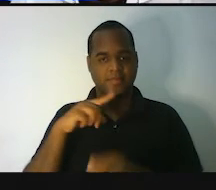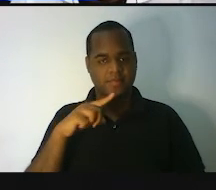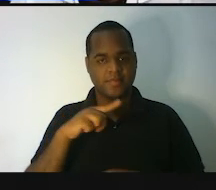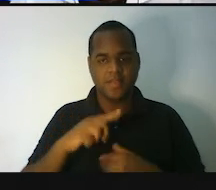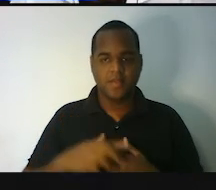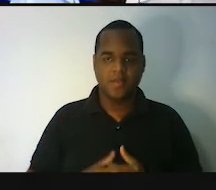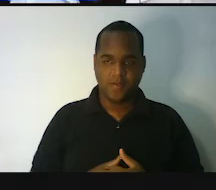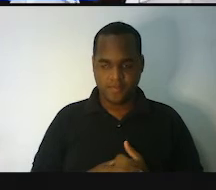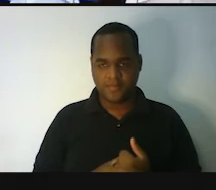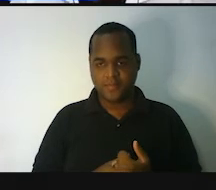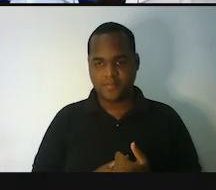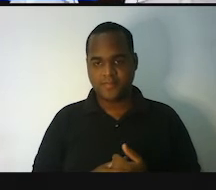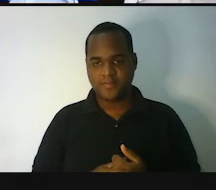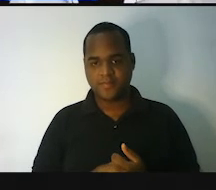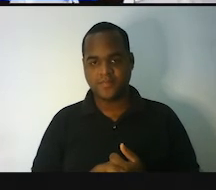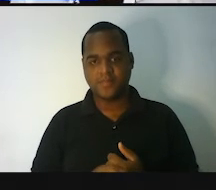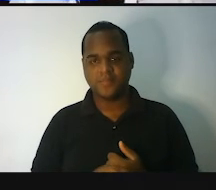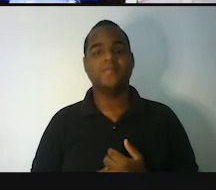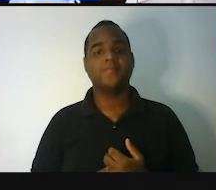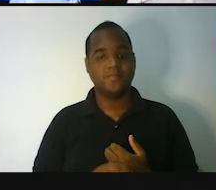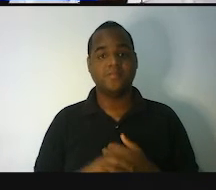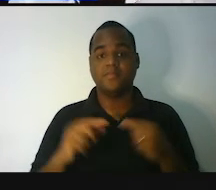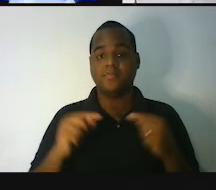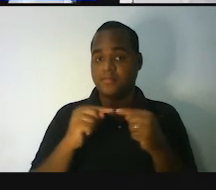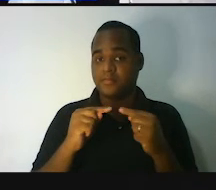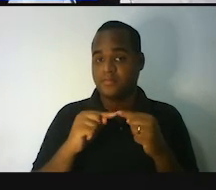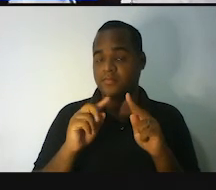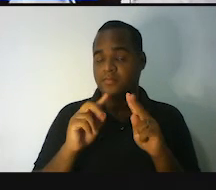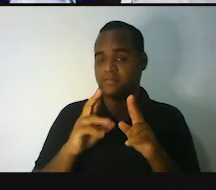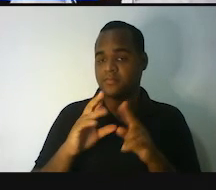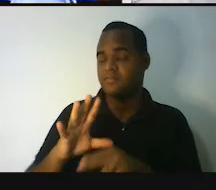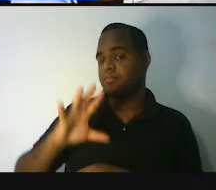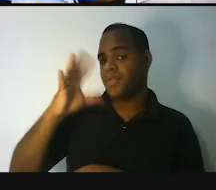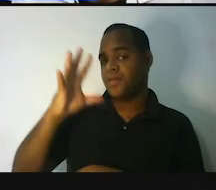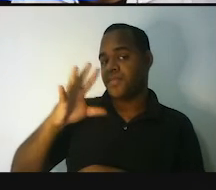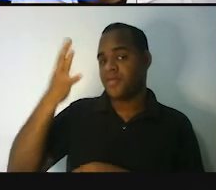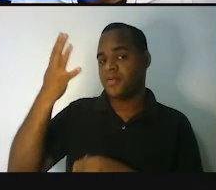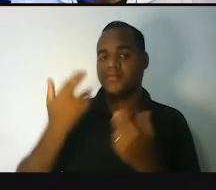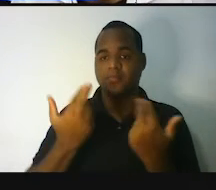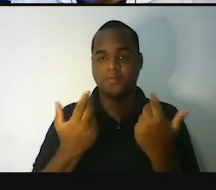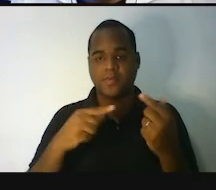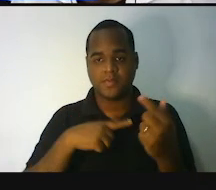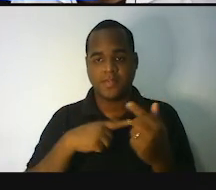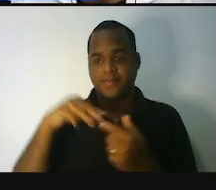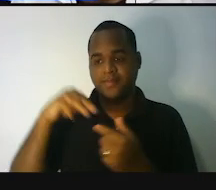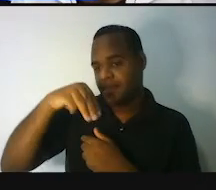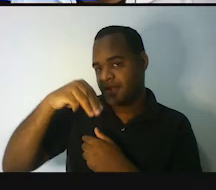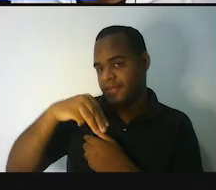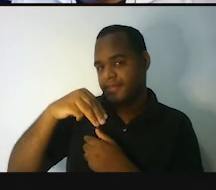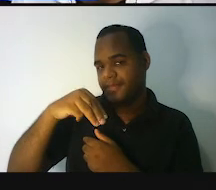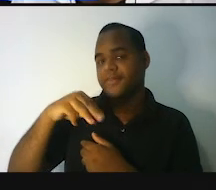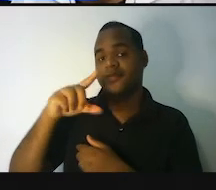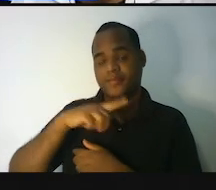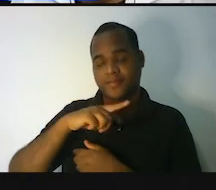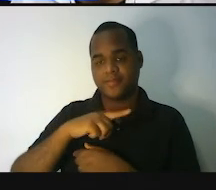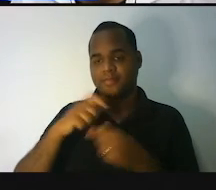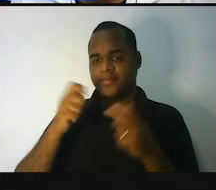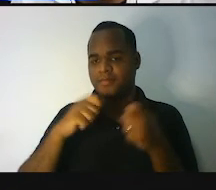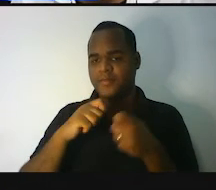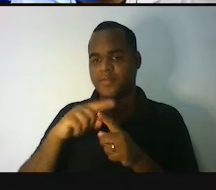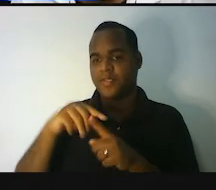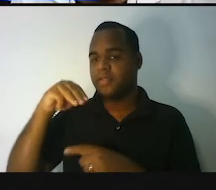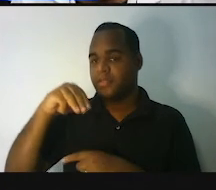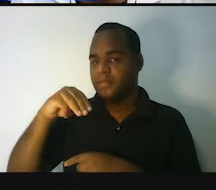ó. Tá bom? A mesma coisa acontece ali com o m do metro, ó. O m do metro tá sendo